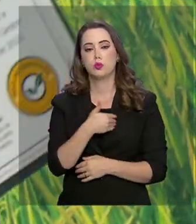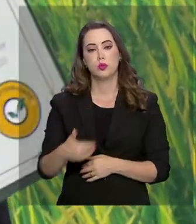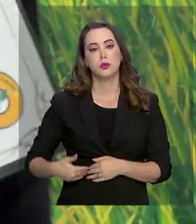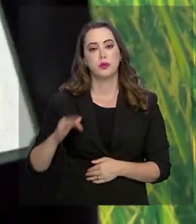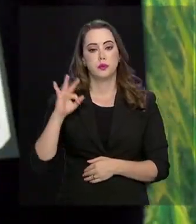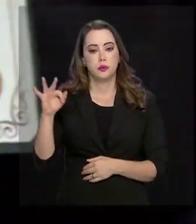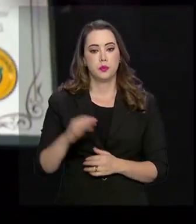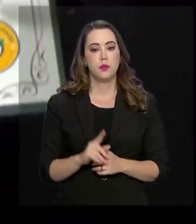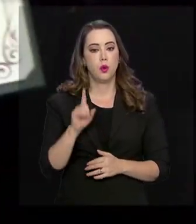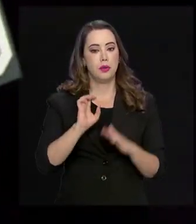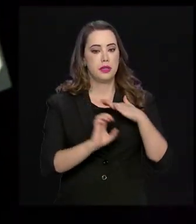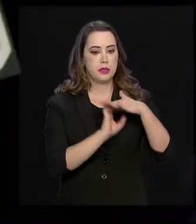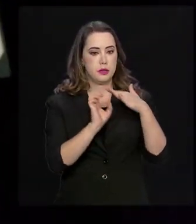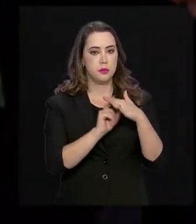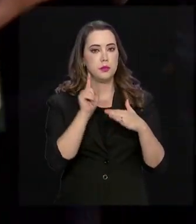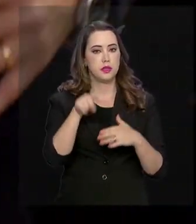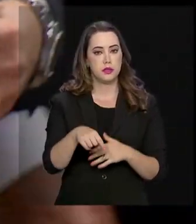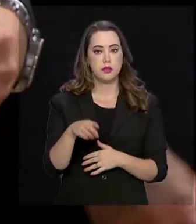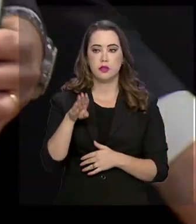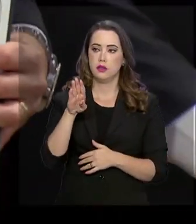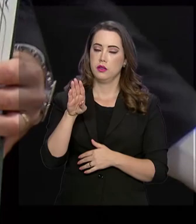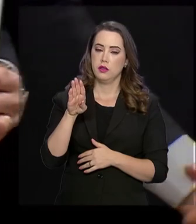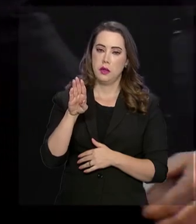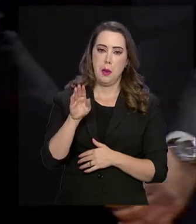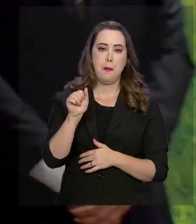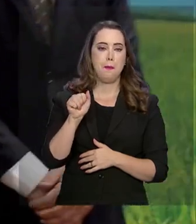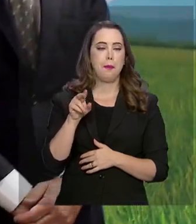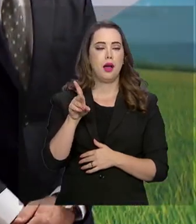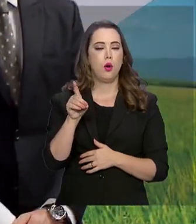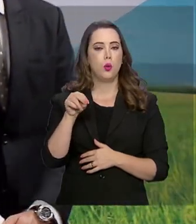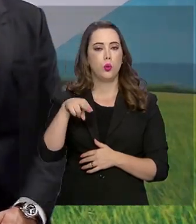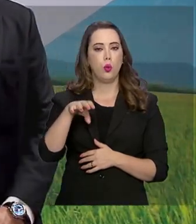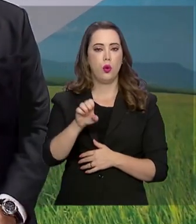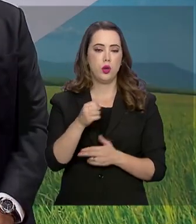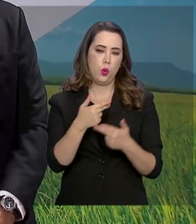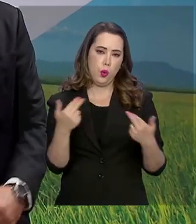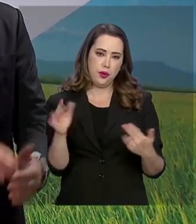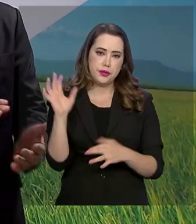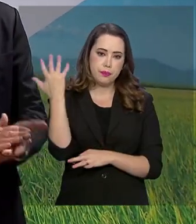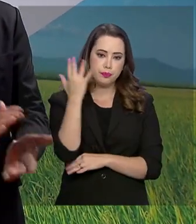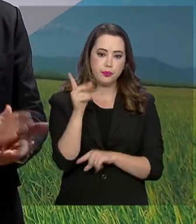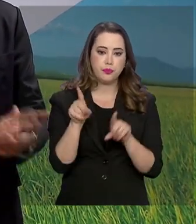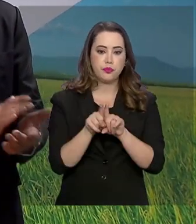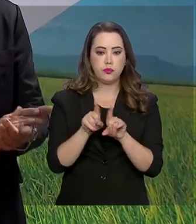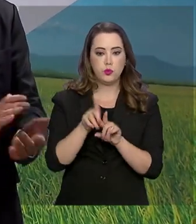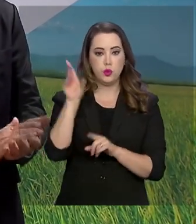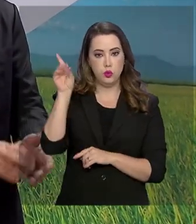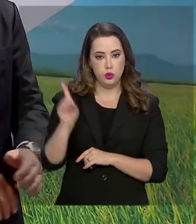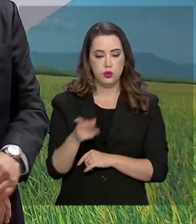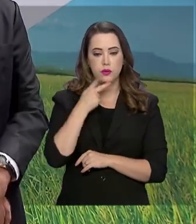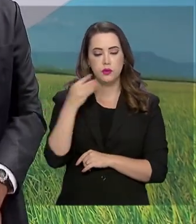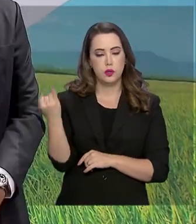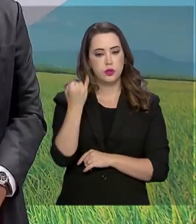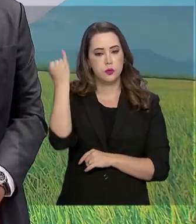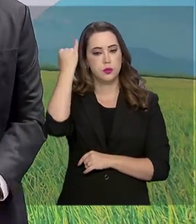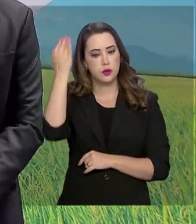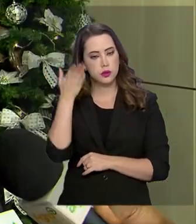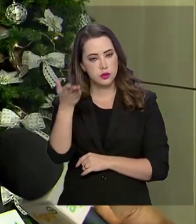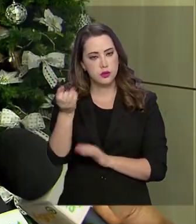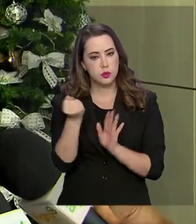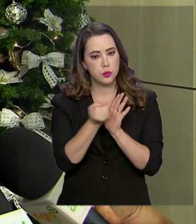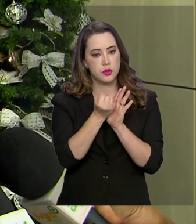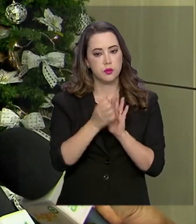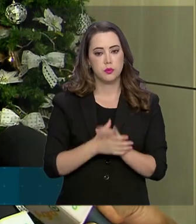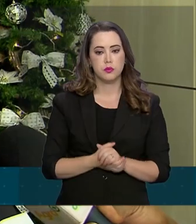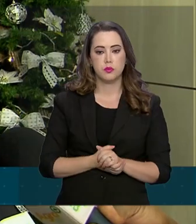Uma das empresas premiadas é a Baldoni Produtos Naturais. O diretor de operações da instituição ressaltou a importância do prêmio.